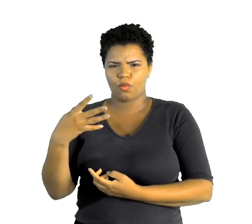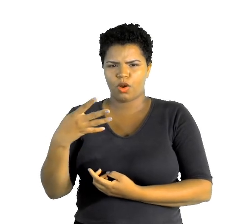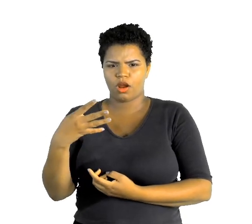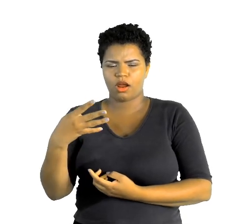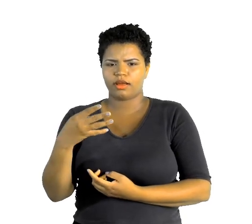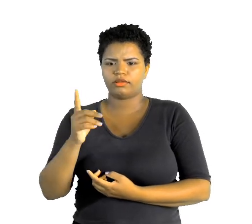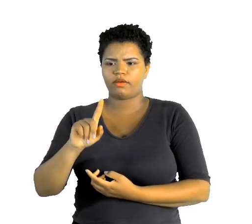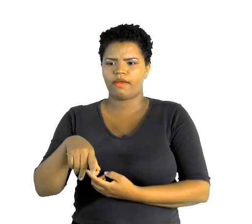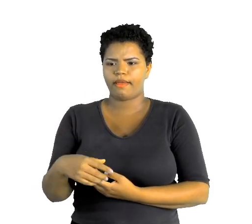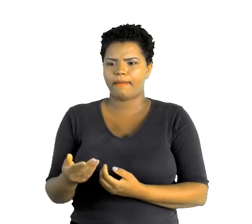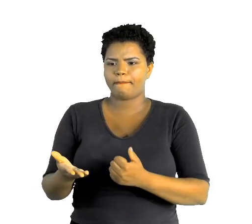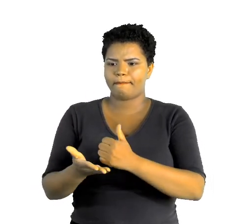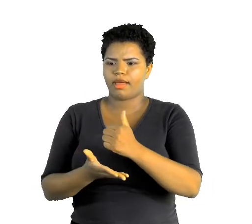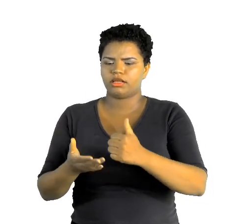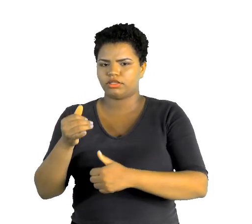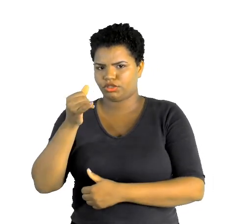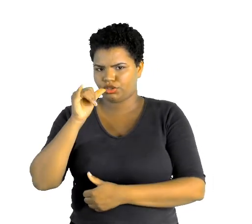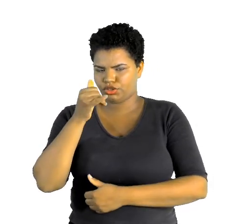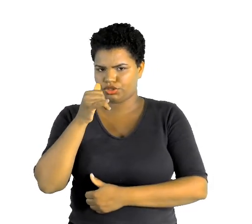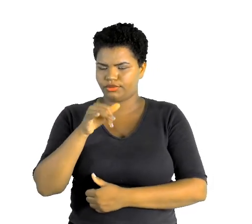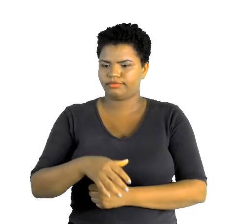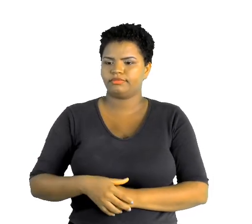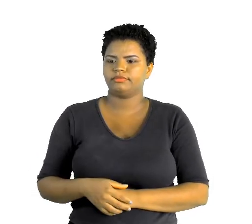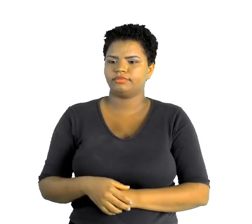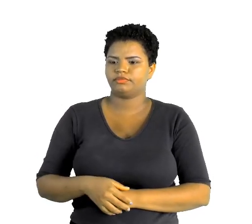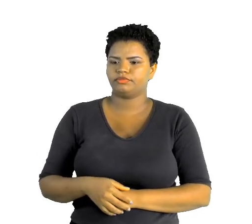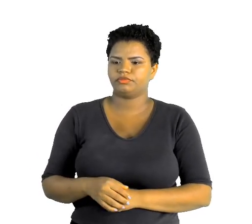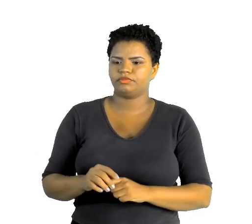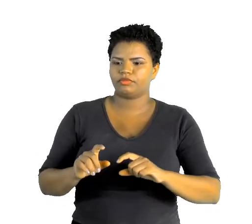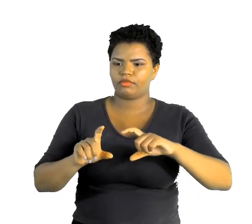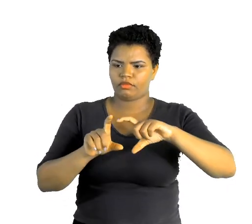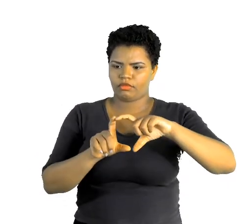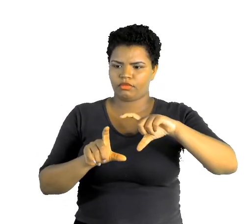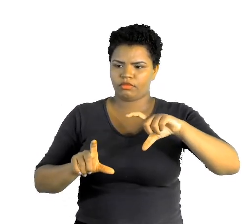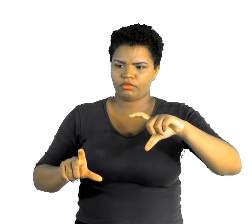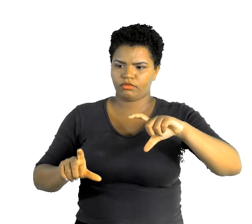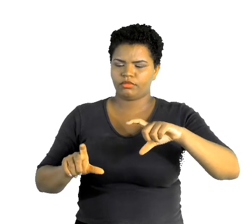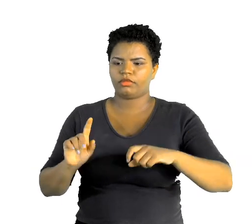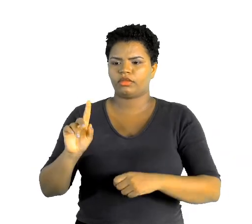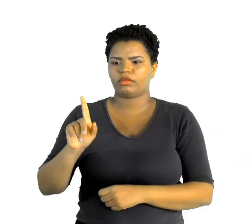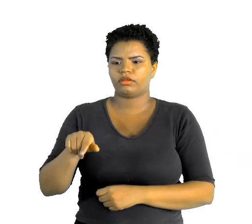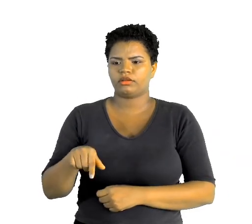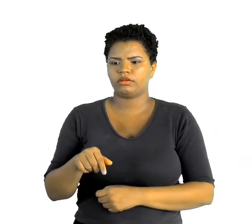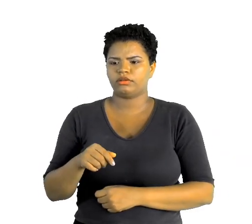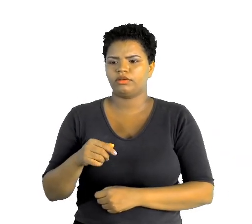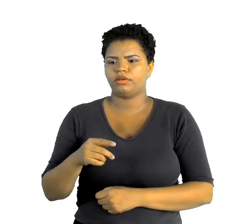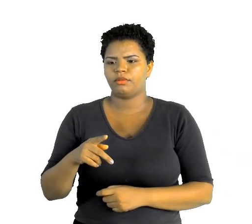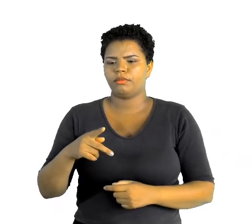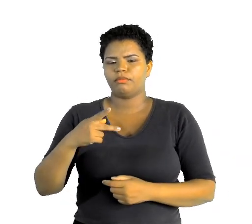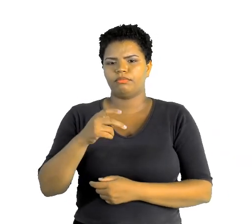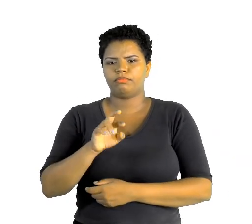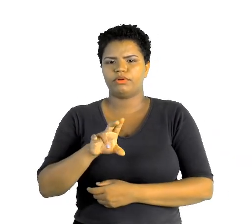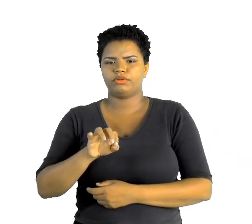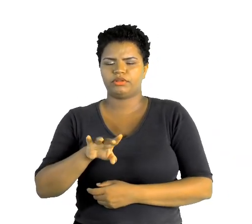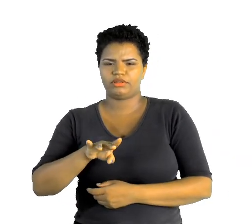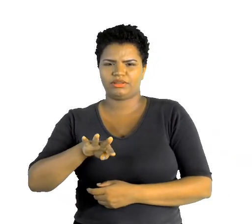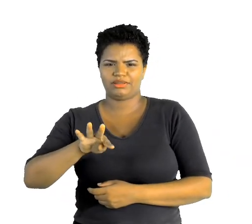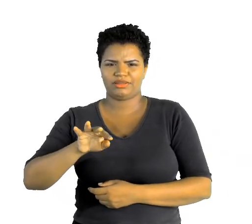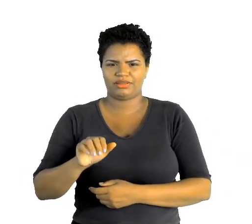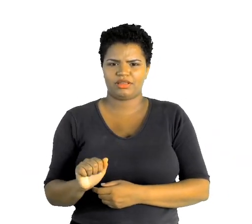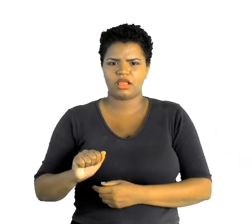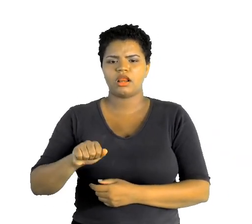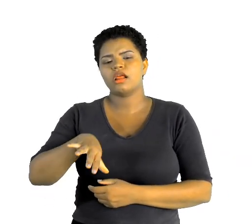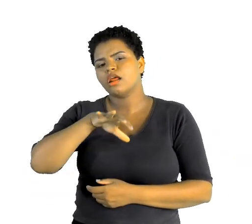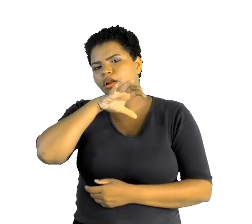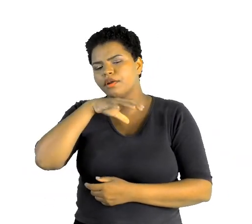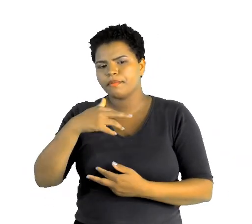energia. Um oitavo do prato, proteína animal e um oitavo, proteína vegetal. Então,